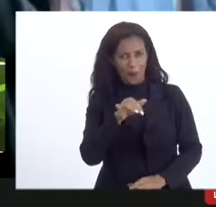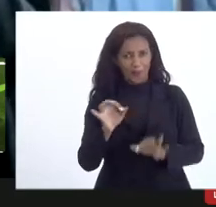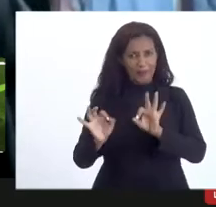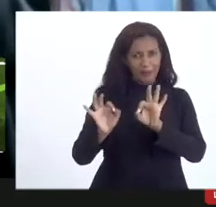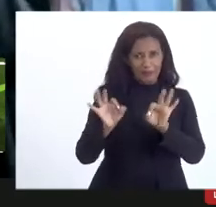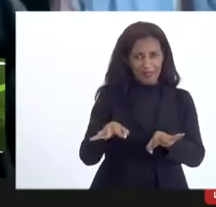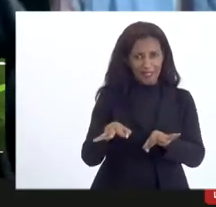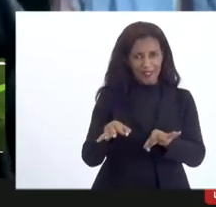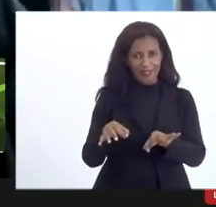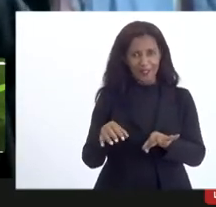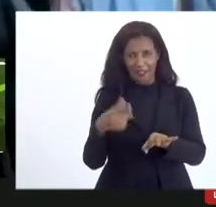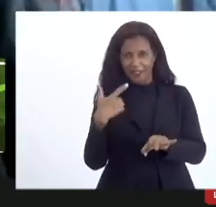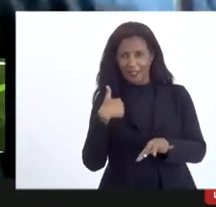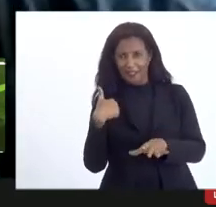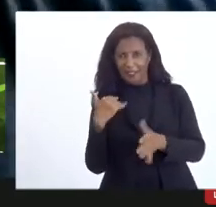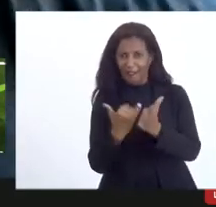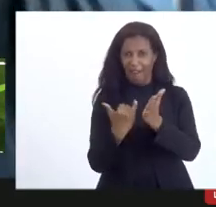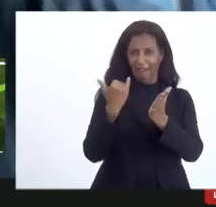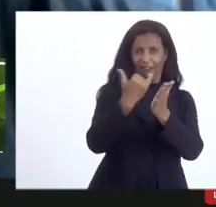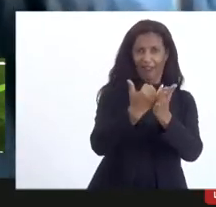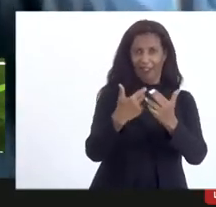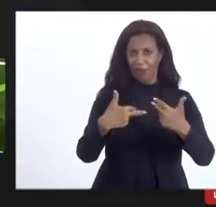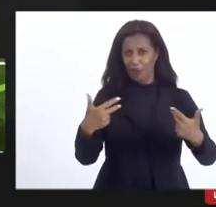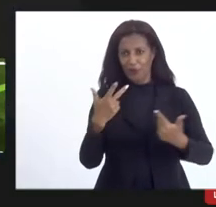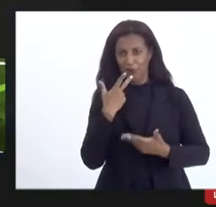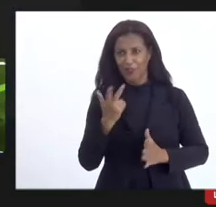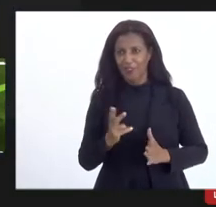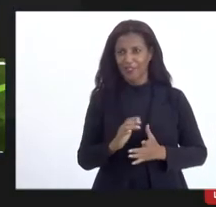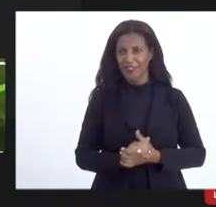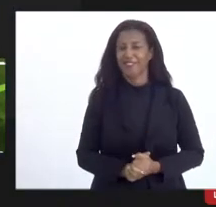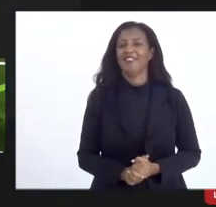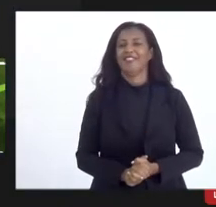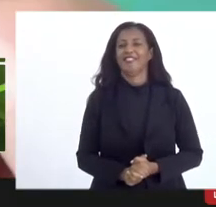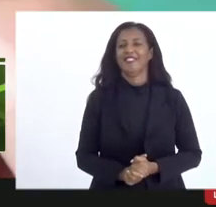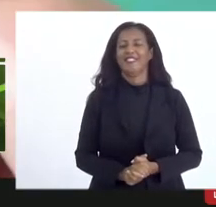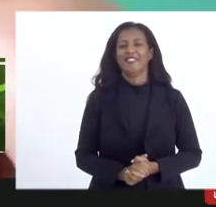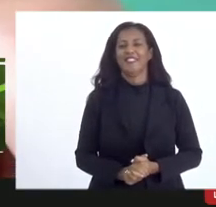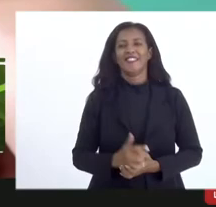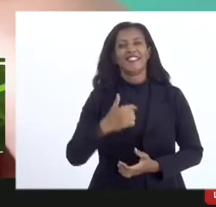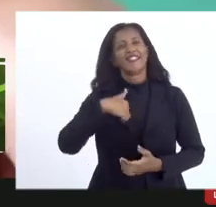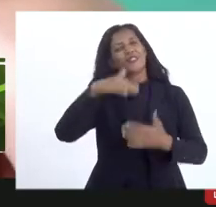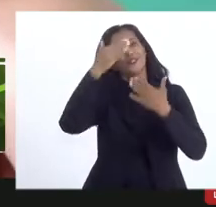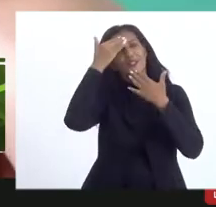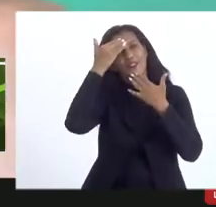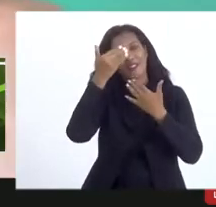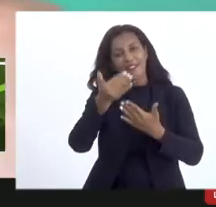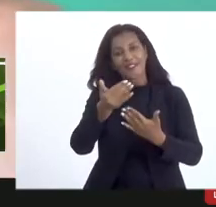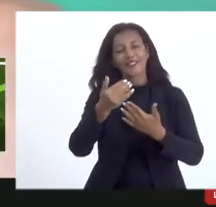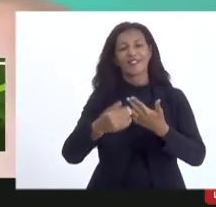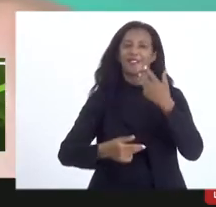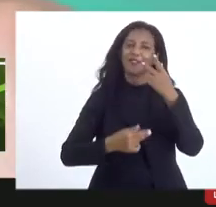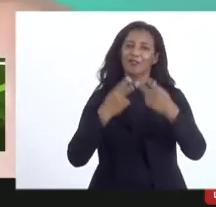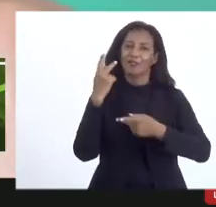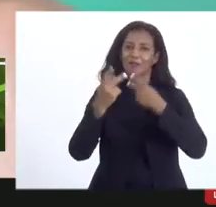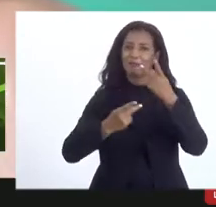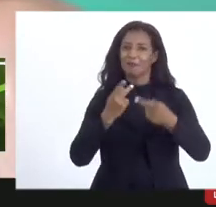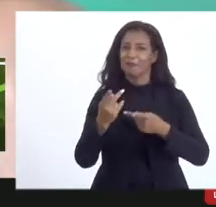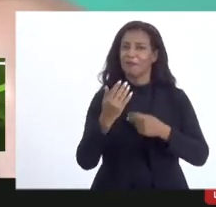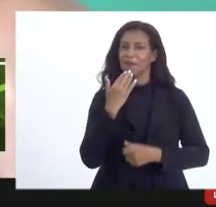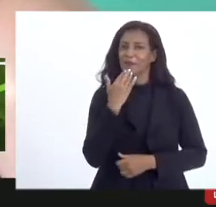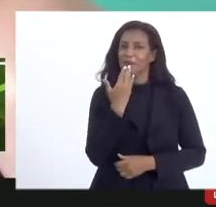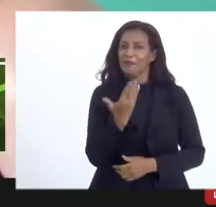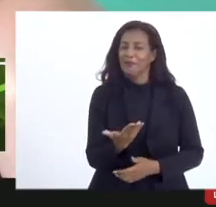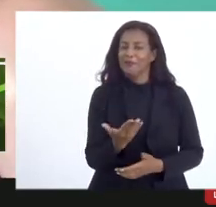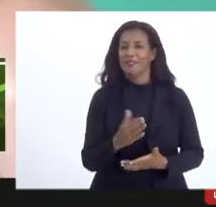certinho ou você quer corrigir ou acrescentar alguma coisa? Eu vou agradecer suas palavras, presidente, mas pedindo,